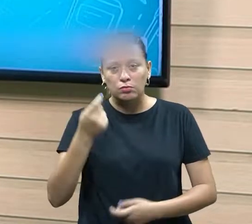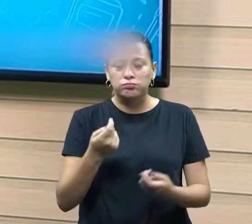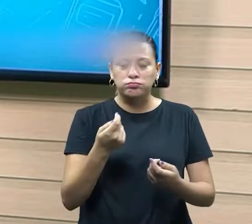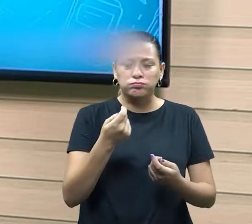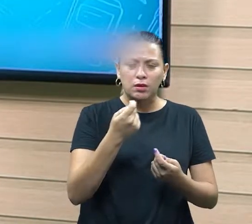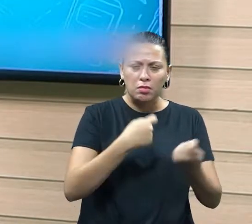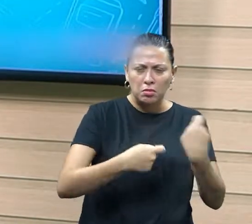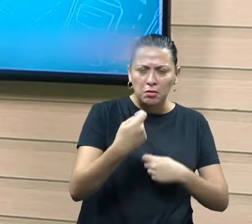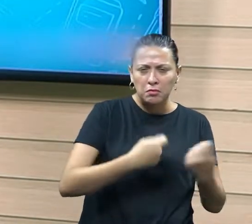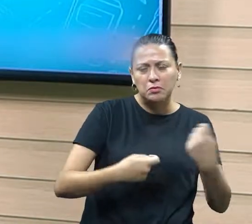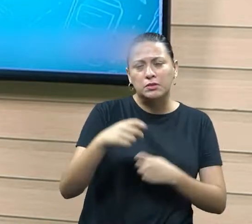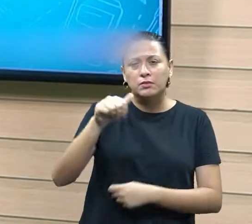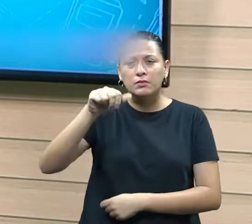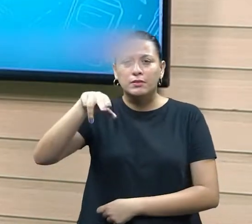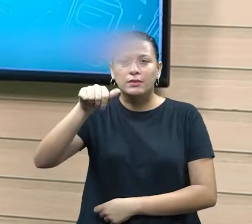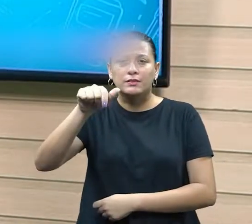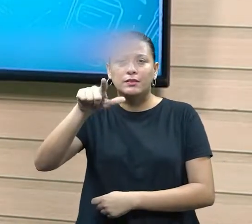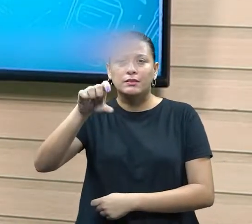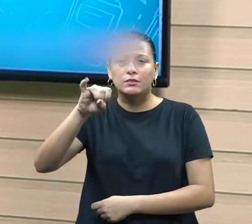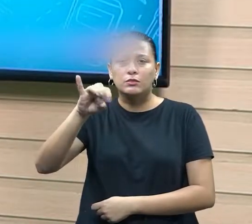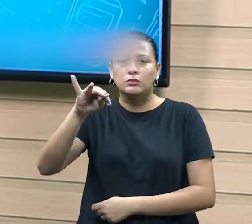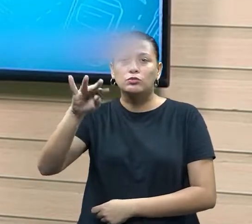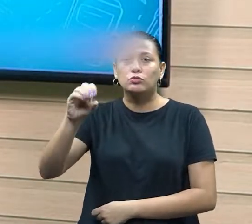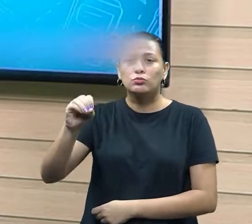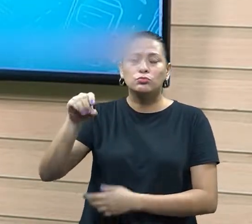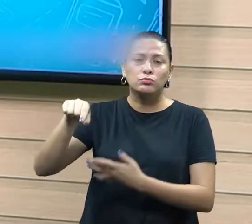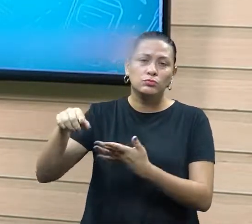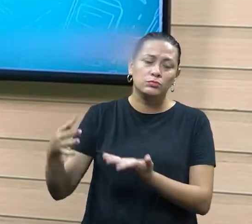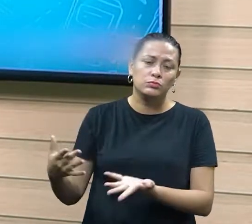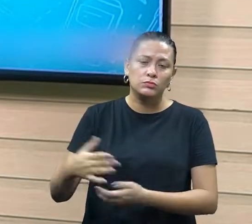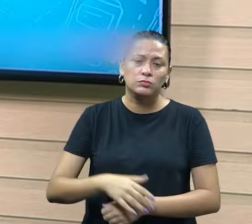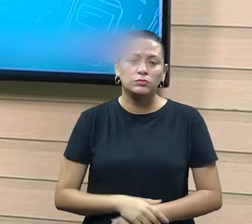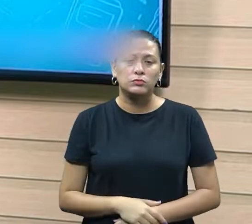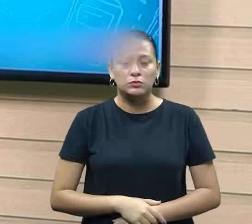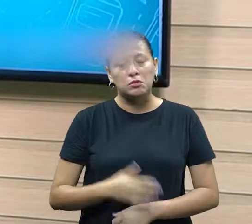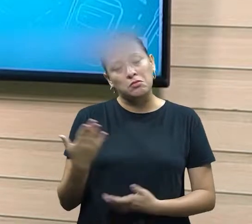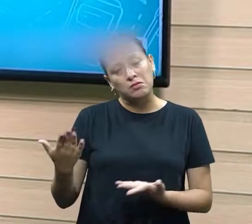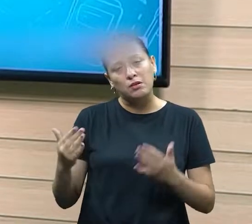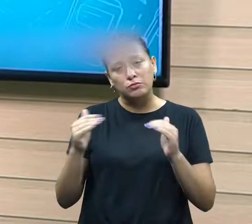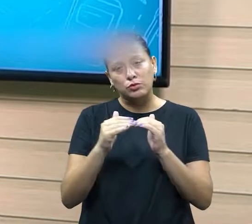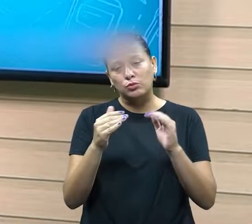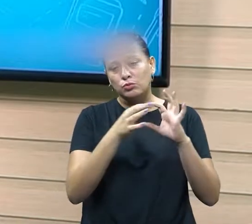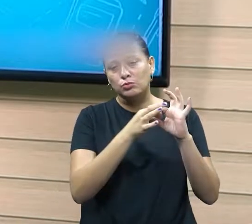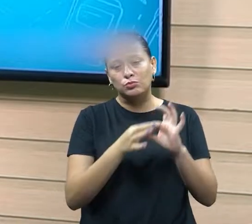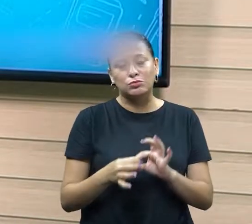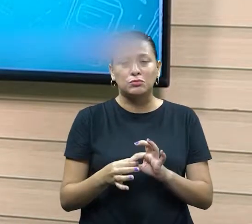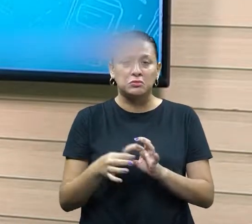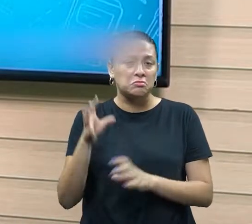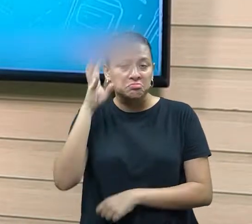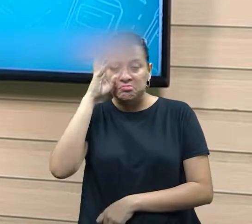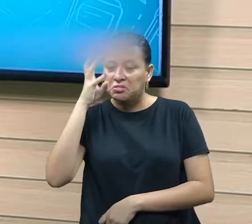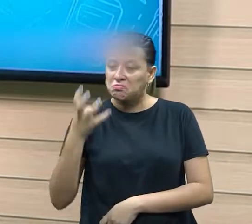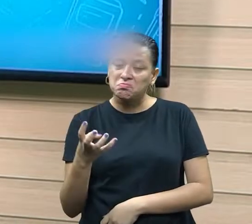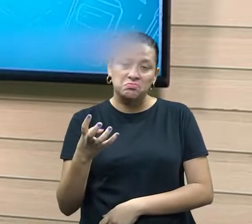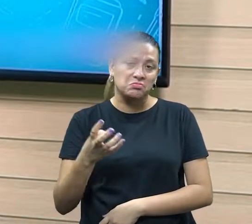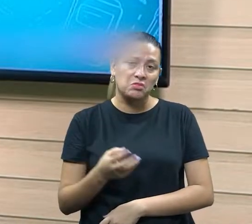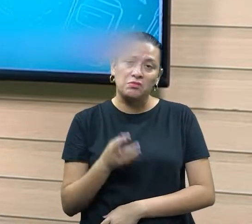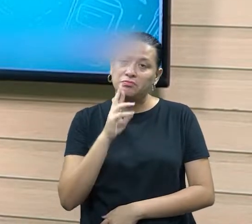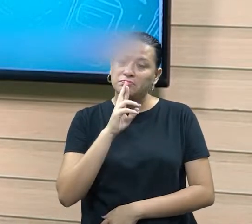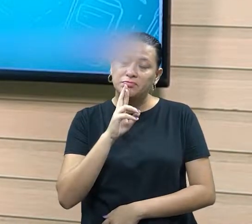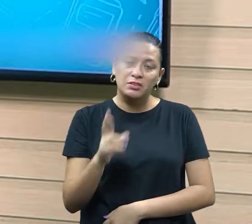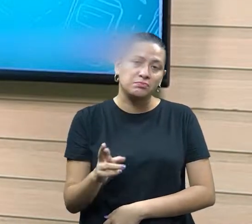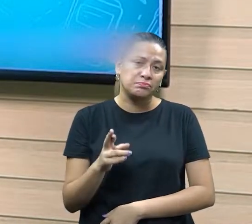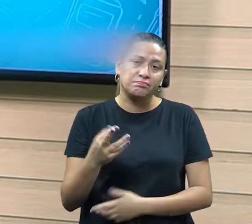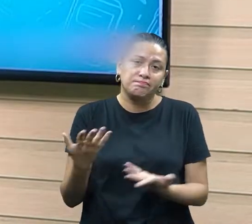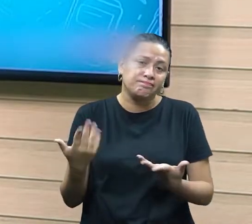estar analisando tudo isso, né? Mas aí fica assim... ele fica diante de uma situação, né? Ele não busca resolver,